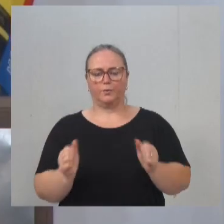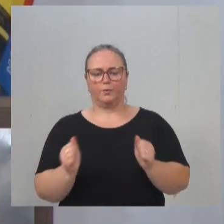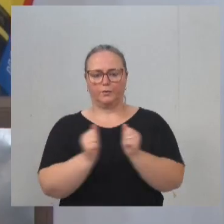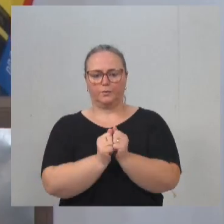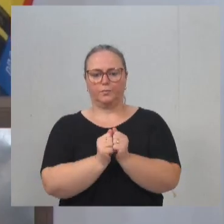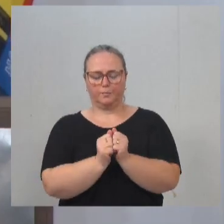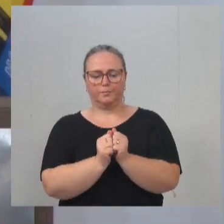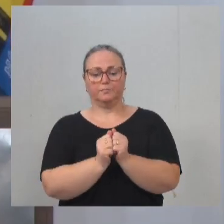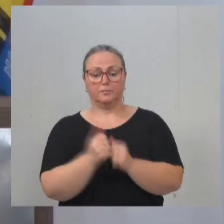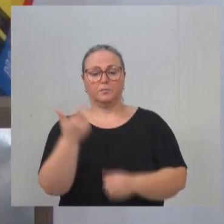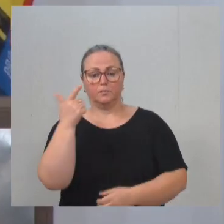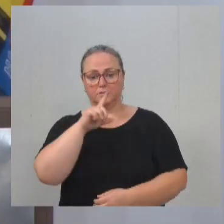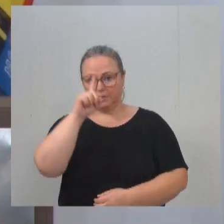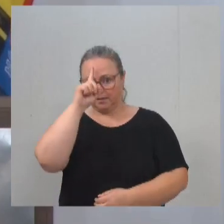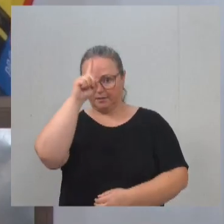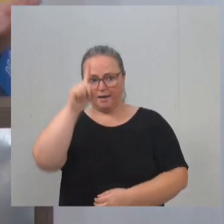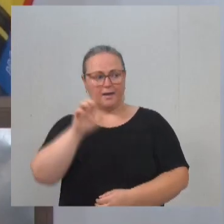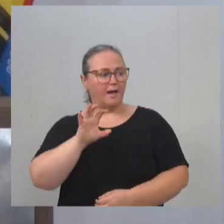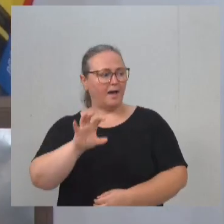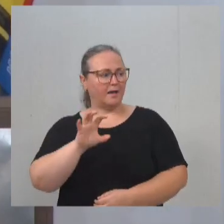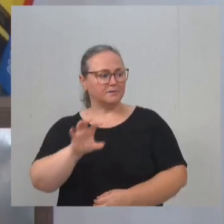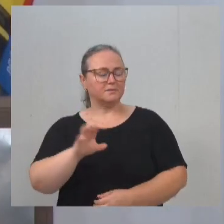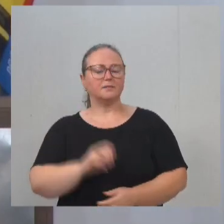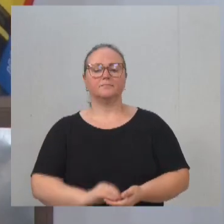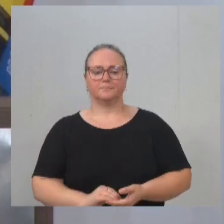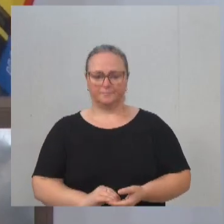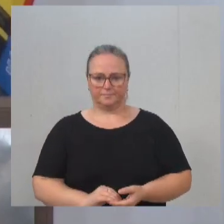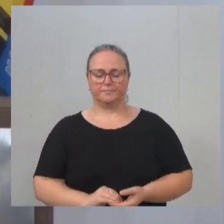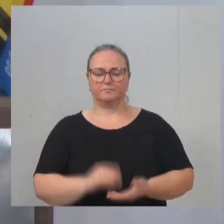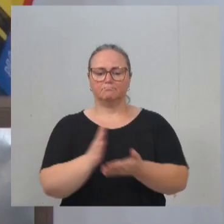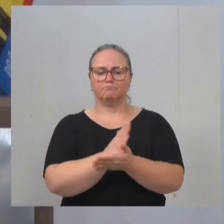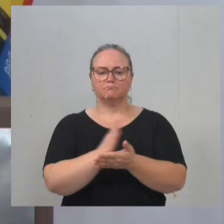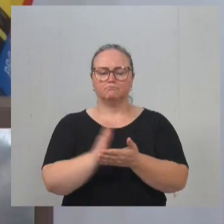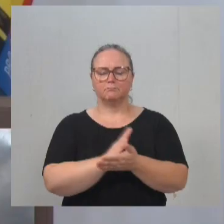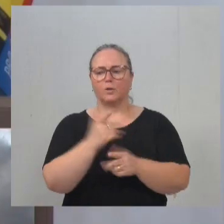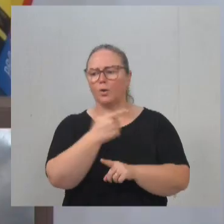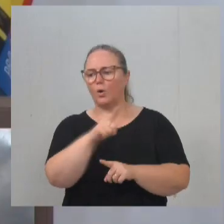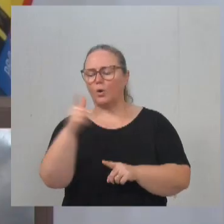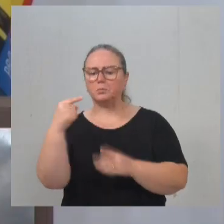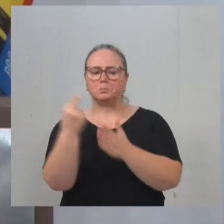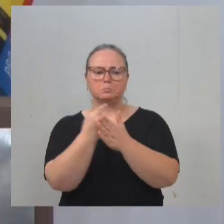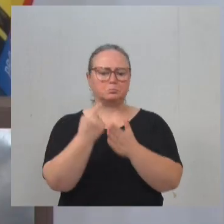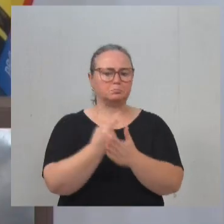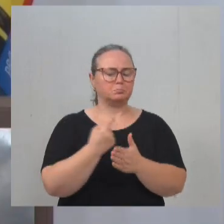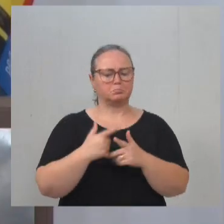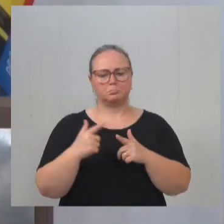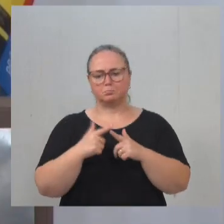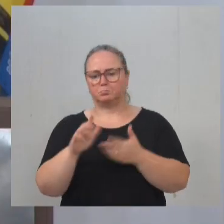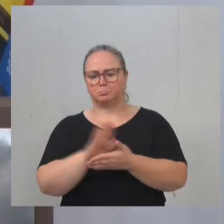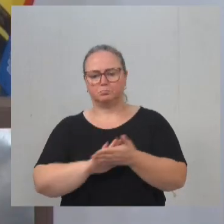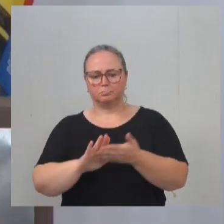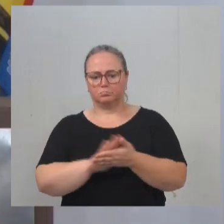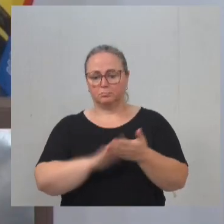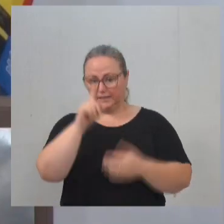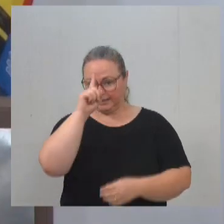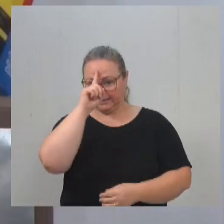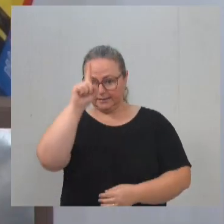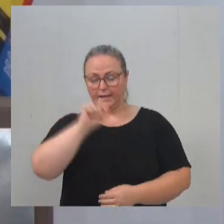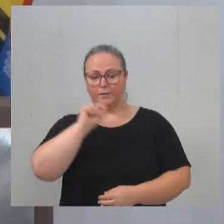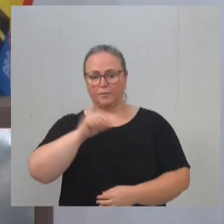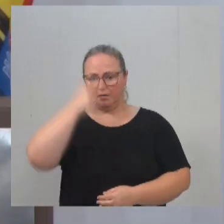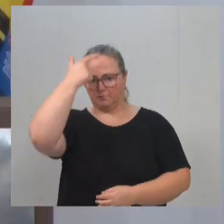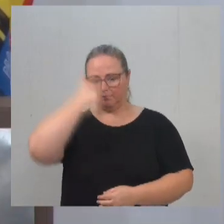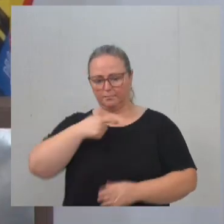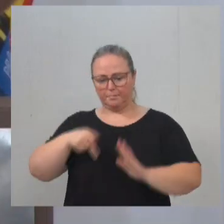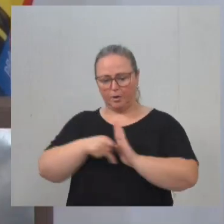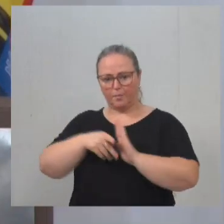em fazermos ideias assim. Como a gente tomou essa iniciativa, outros colegas aqui até me perguntaram, eu não tenho problema nenhum, acho que as ideias não são da pessoa,